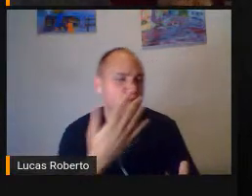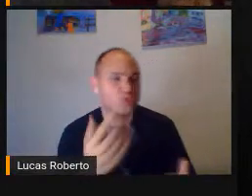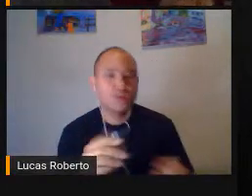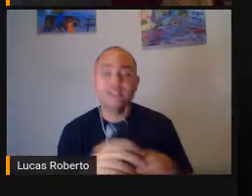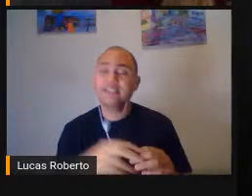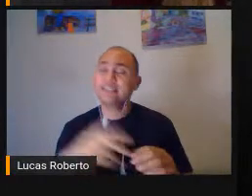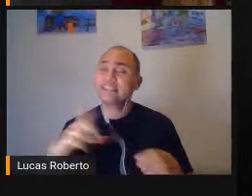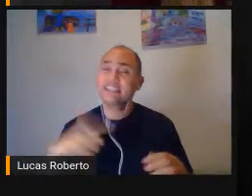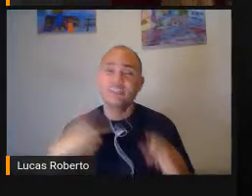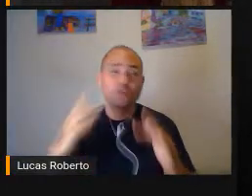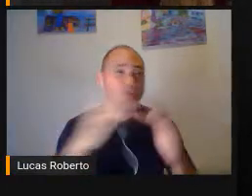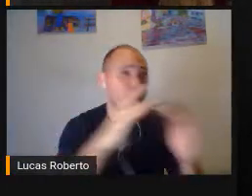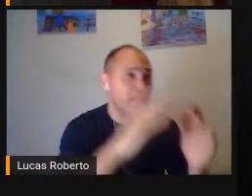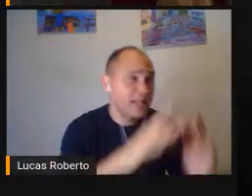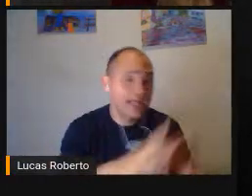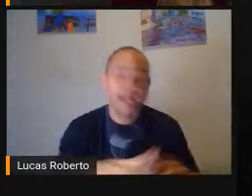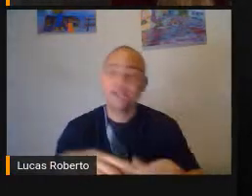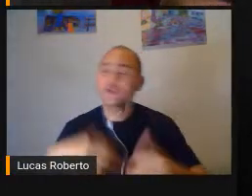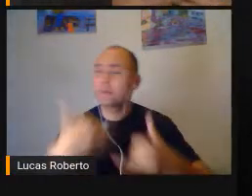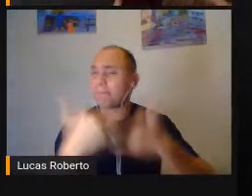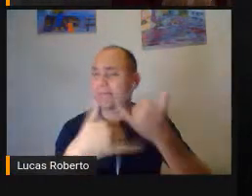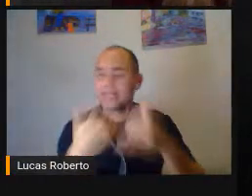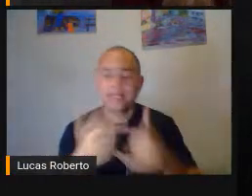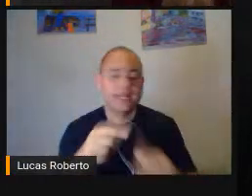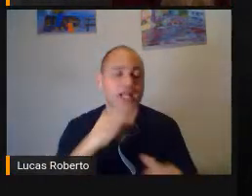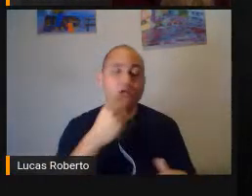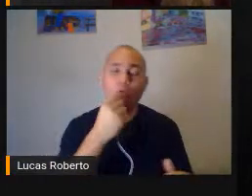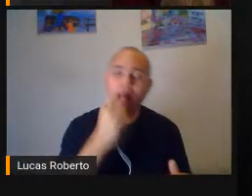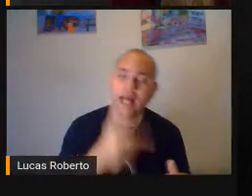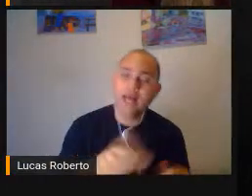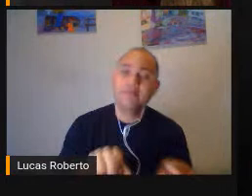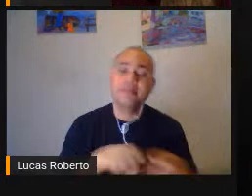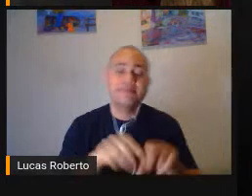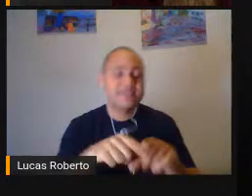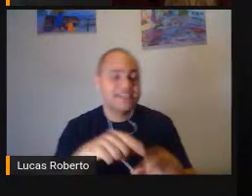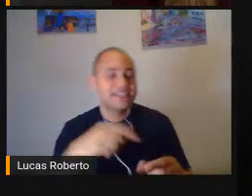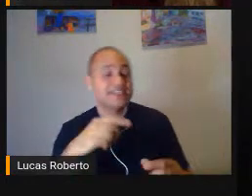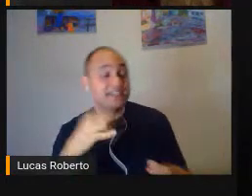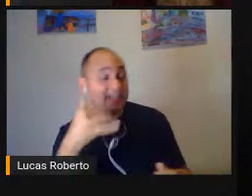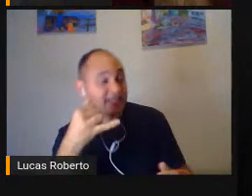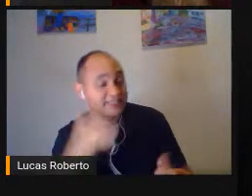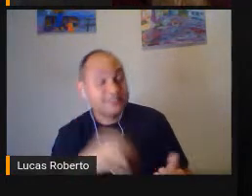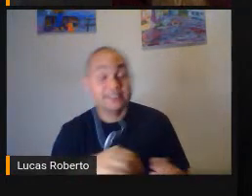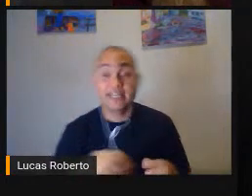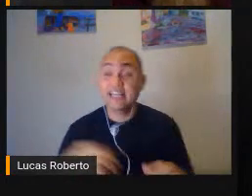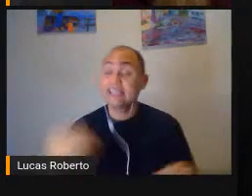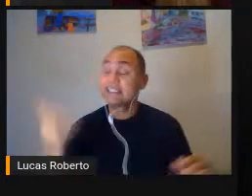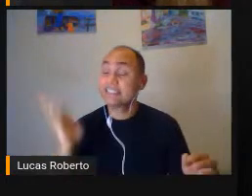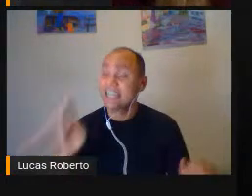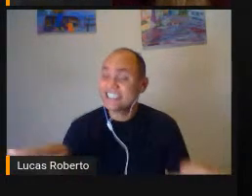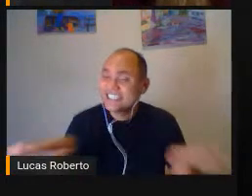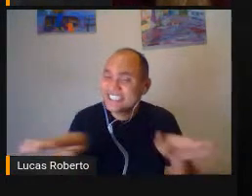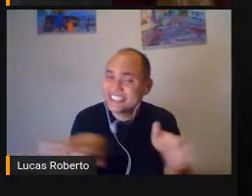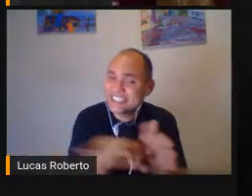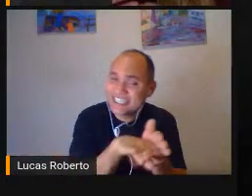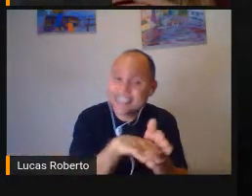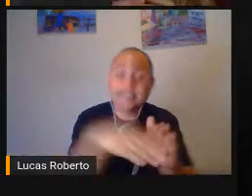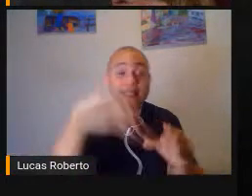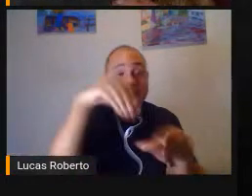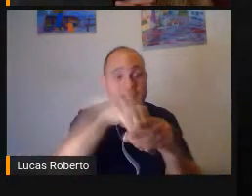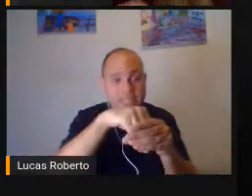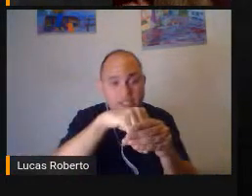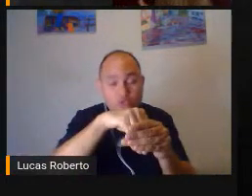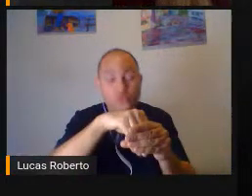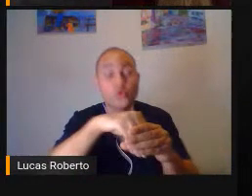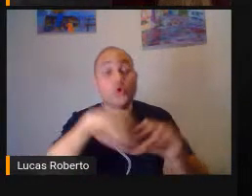Brincam Com lápis Com canetinha Com giz Essas crianças Já chegam À escola Com um contato Com o mundo